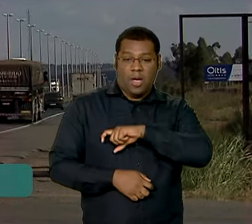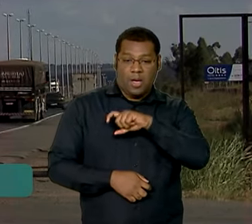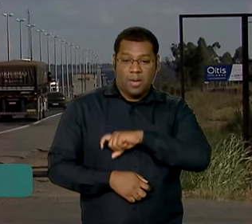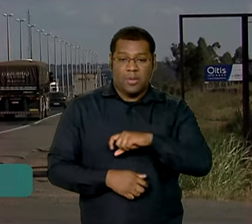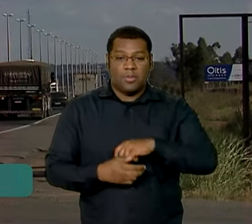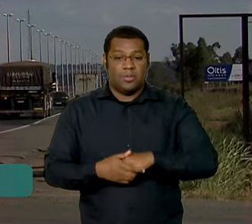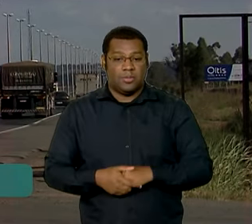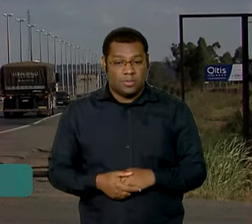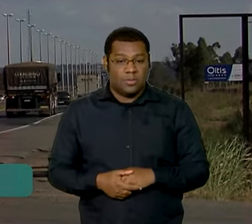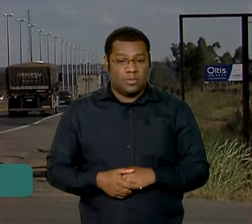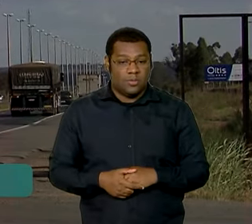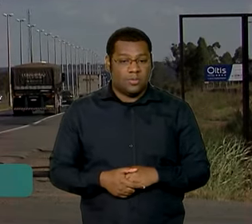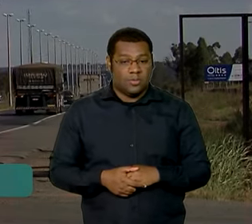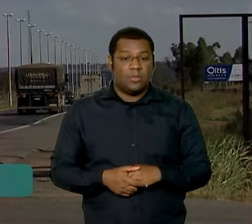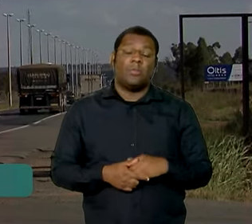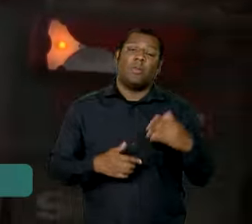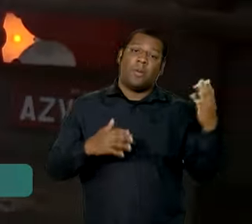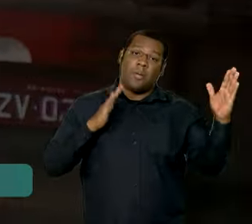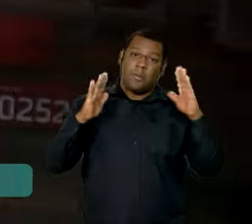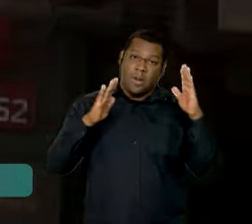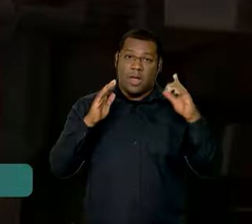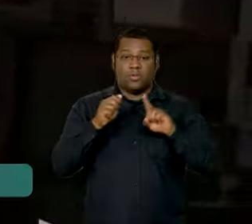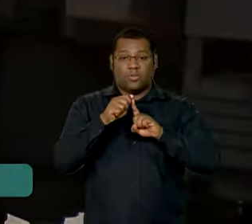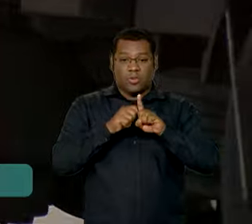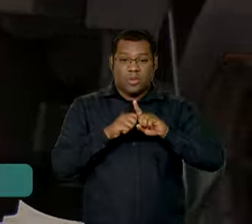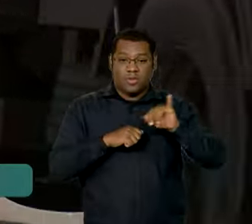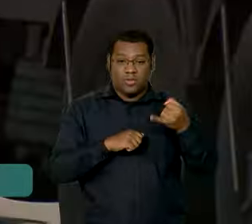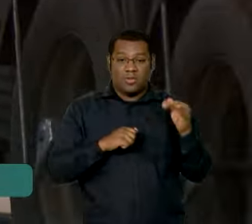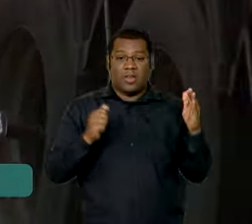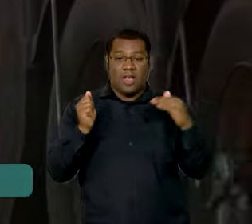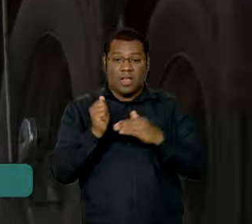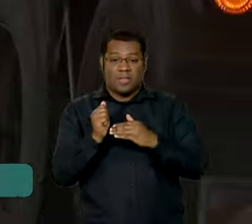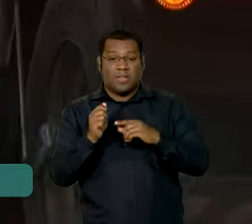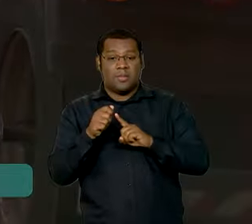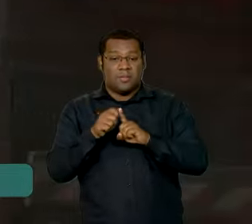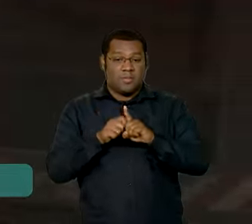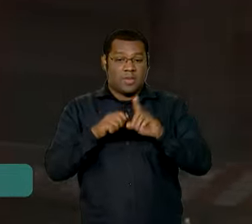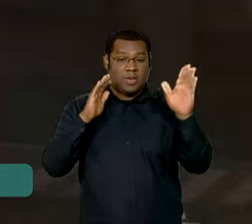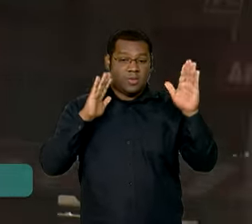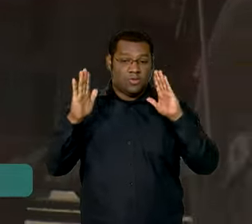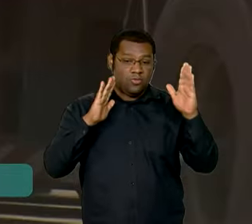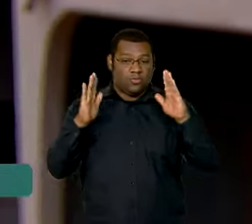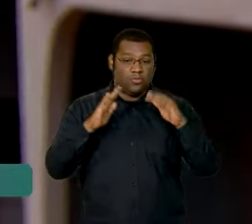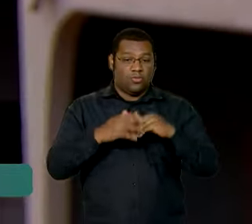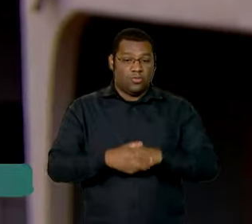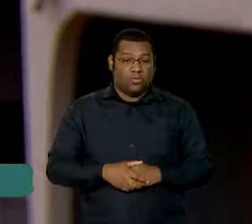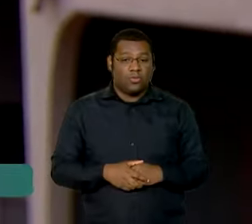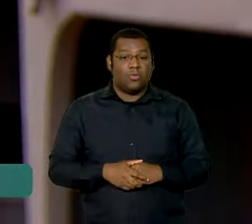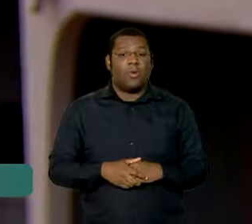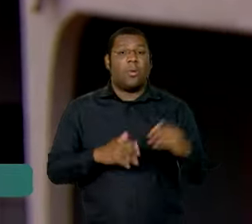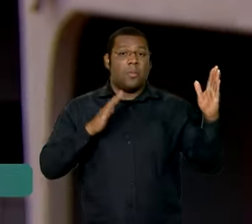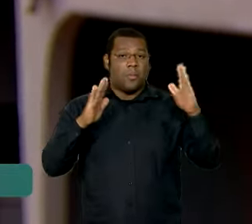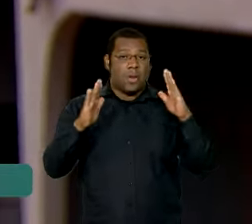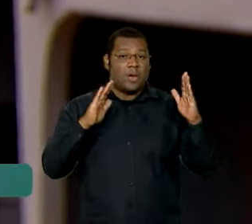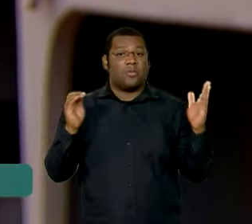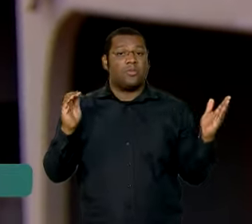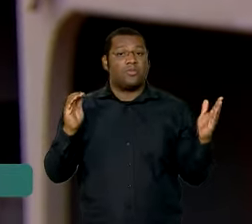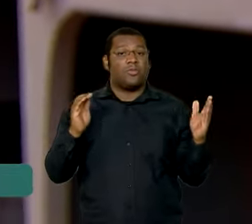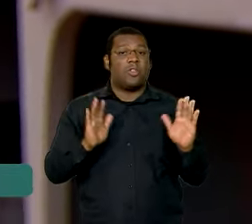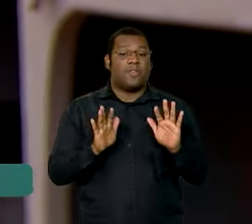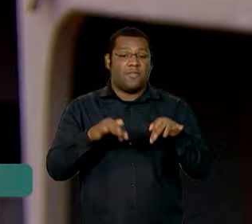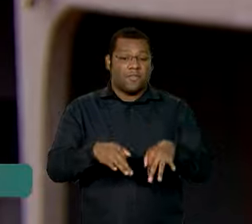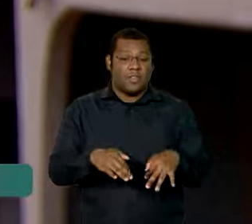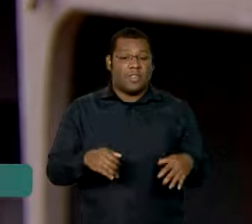com vencimento entre janeiro e junho terminou em 31 de março. Tiago, que faz parte desse